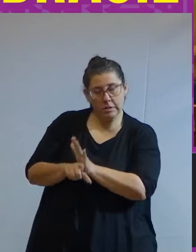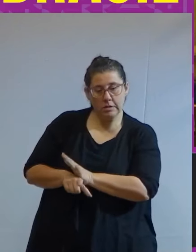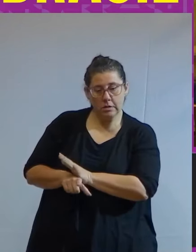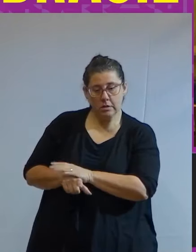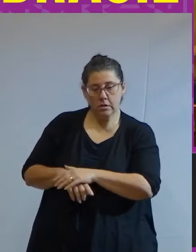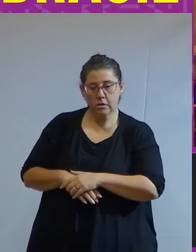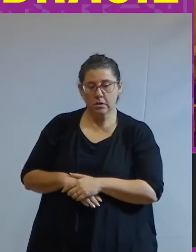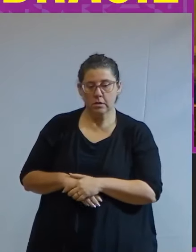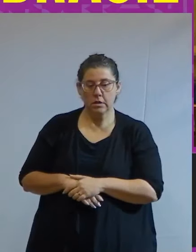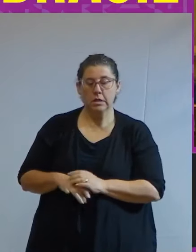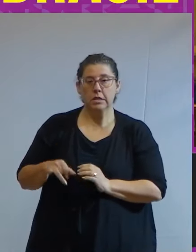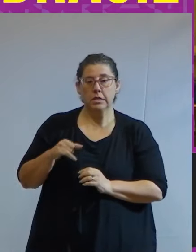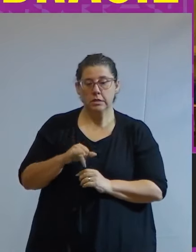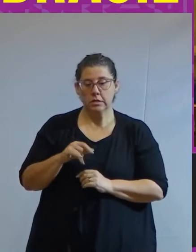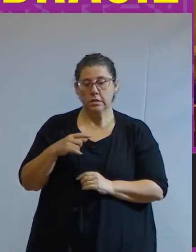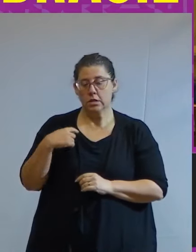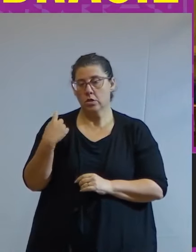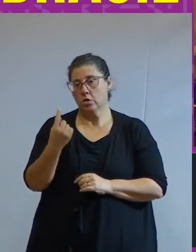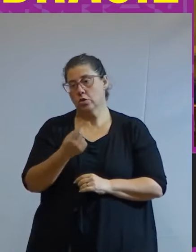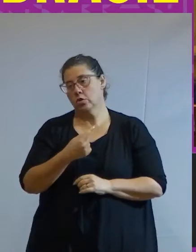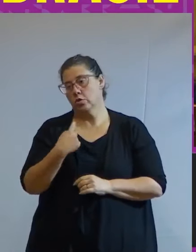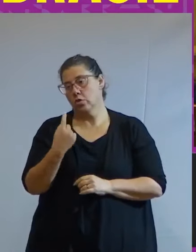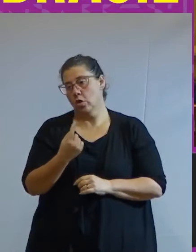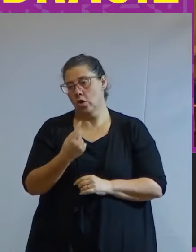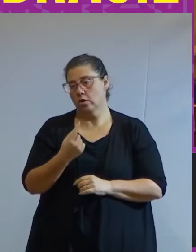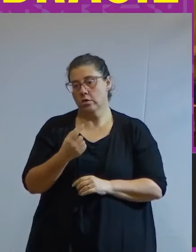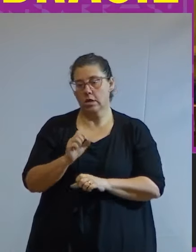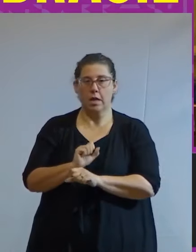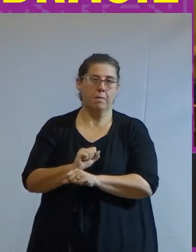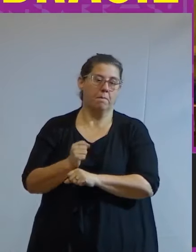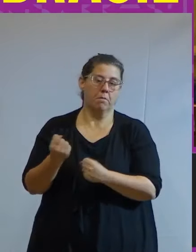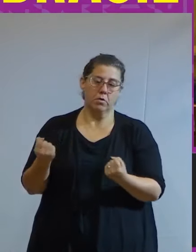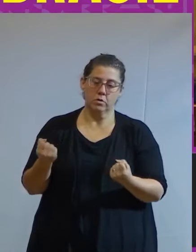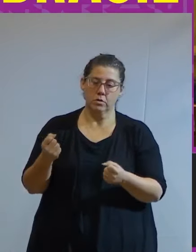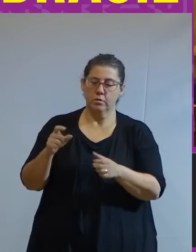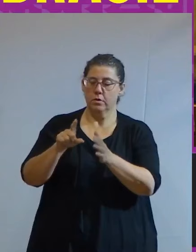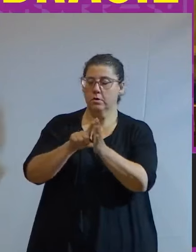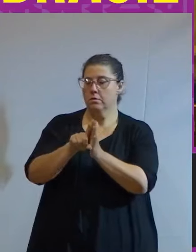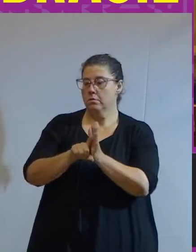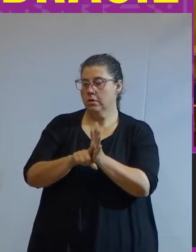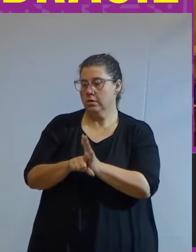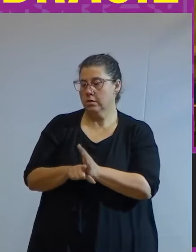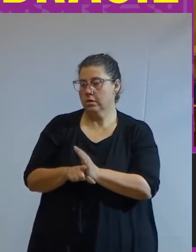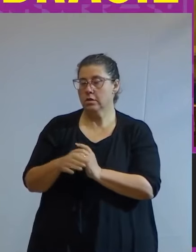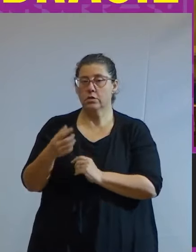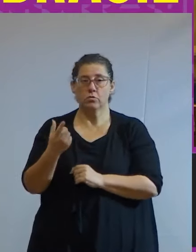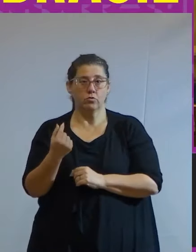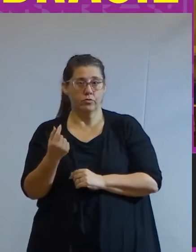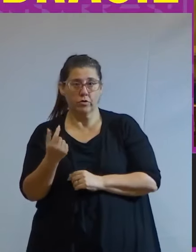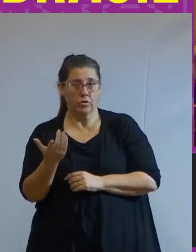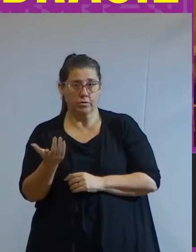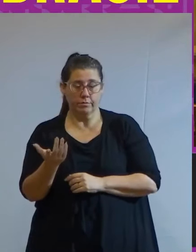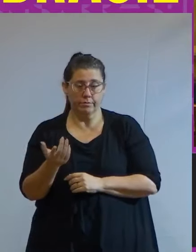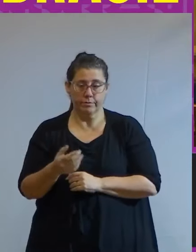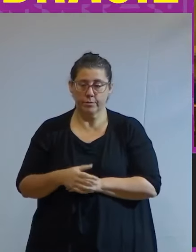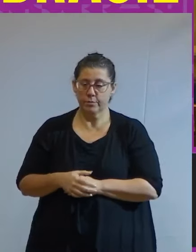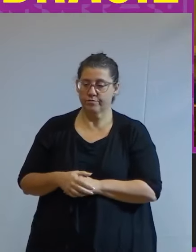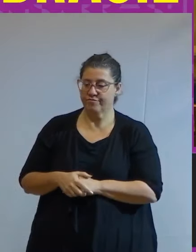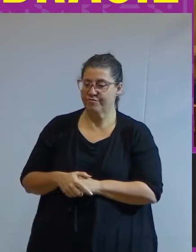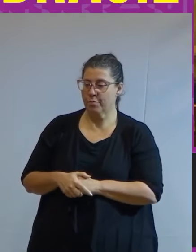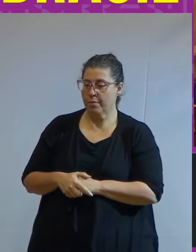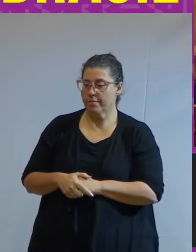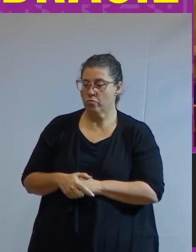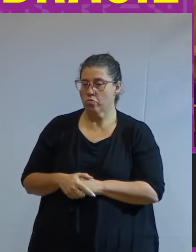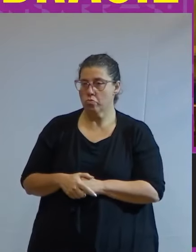se a gente não é impossível fazer pesquisa sem recursos de